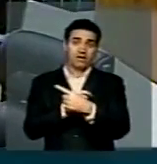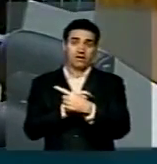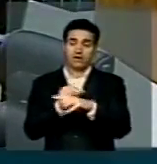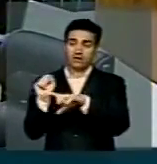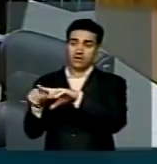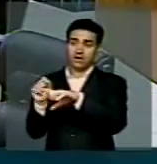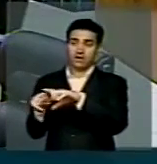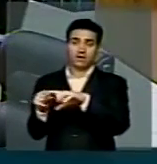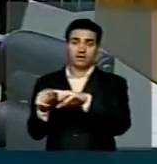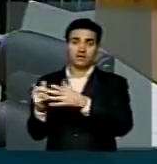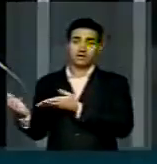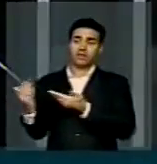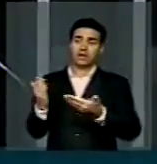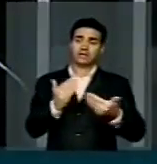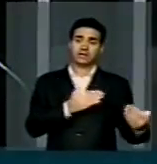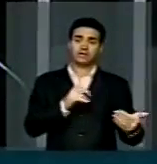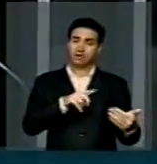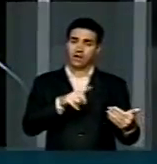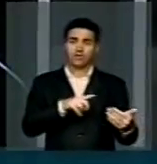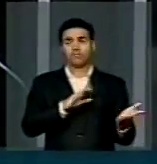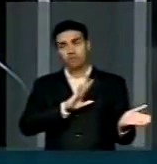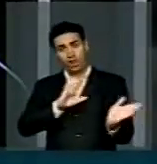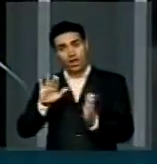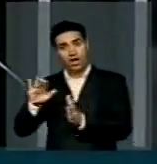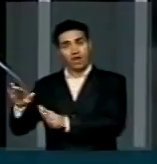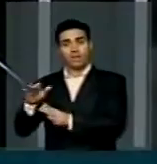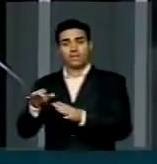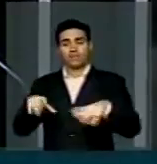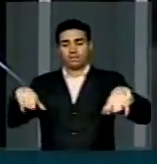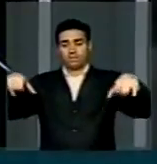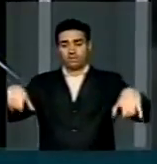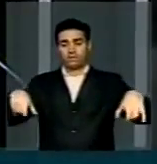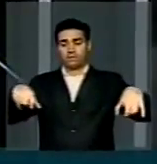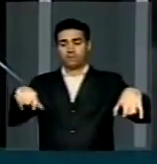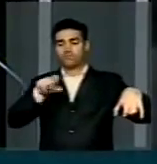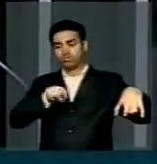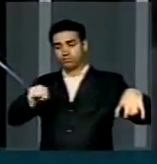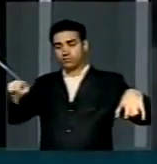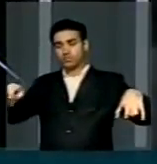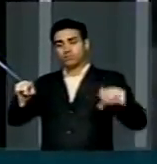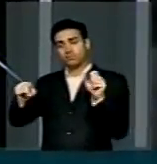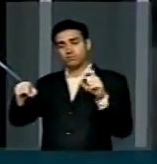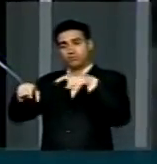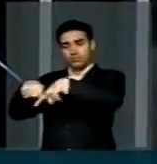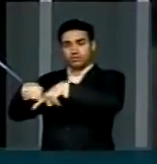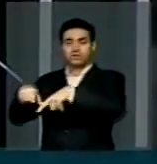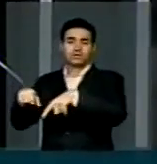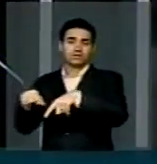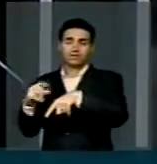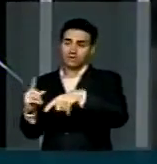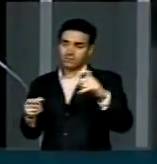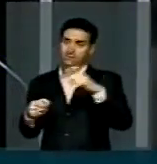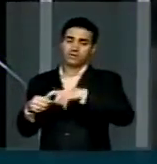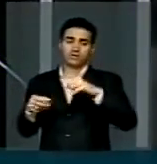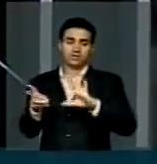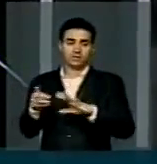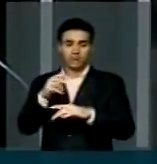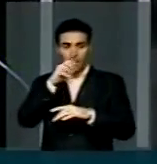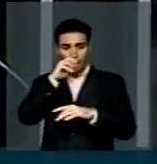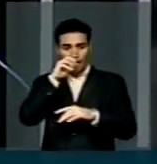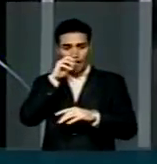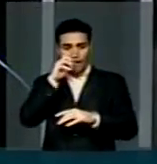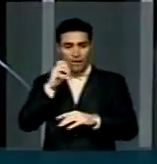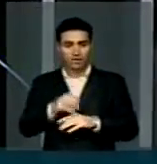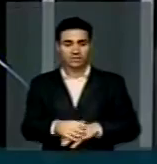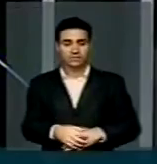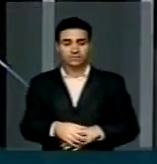não fiquem trazendo a bola para o meio do campo, estão lá quase marcando o gol, de repente recuo lá para o meio do campo, o Fiola com ele não tinha isso